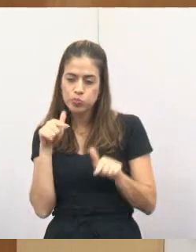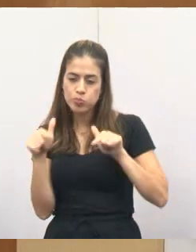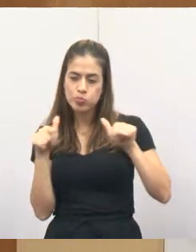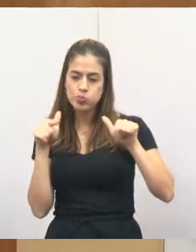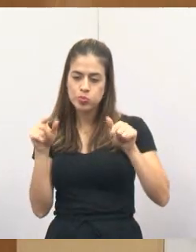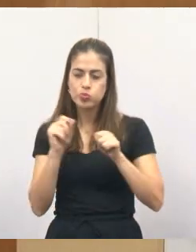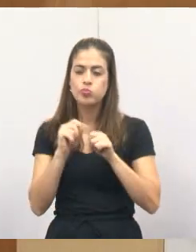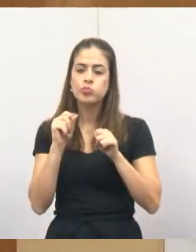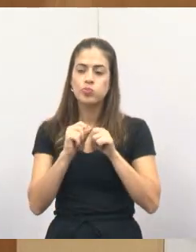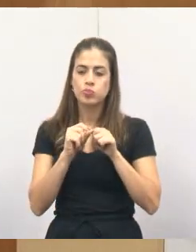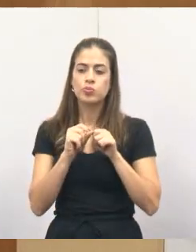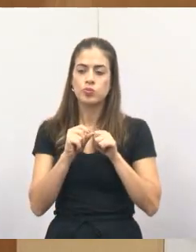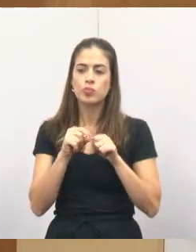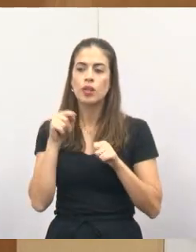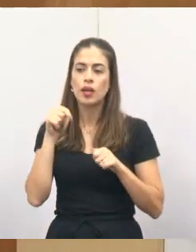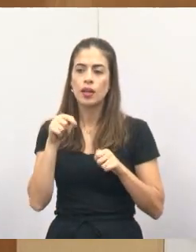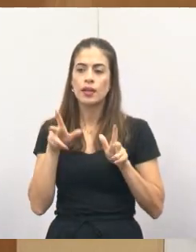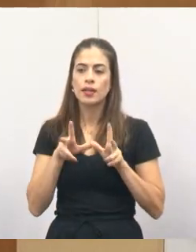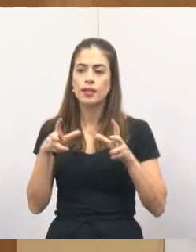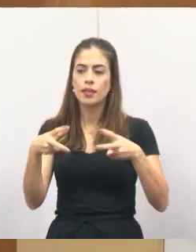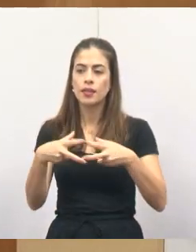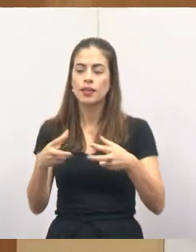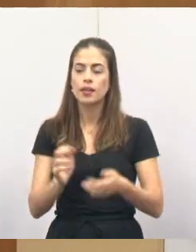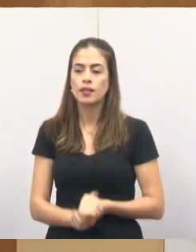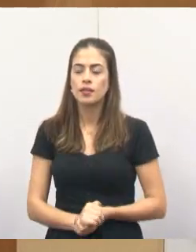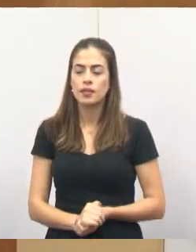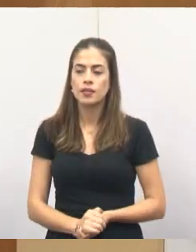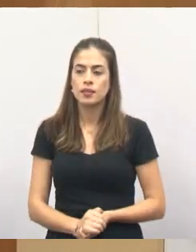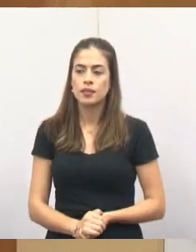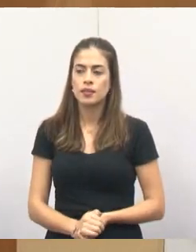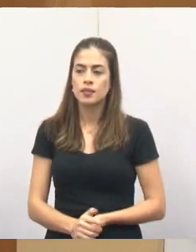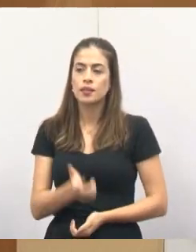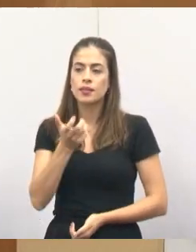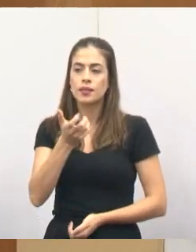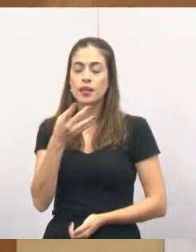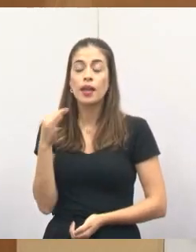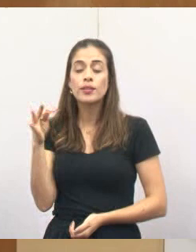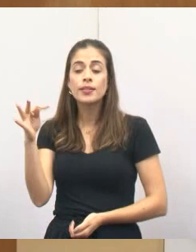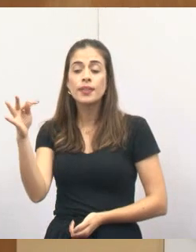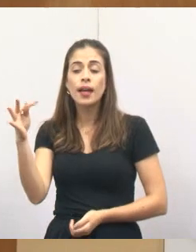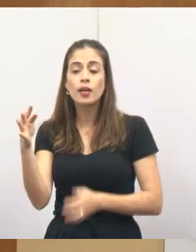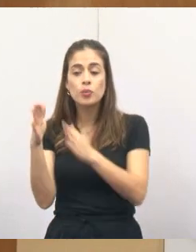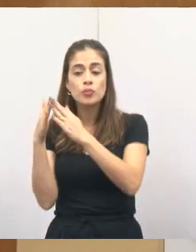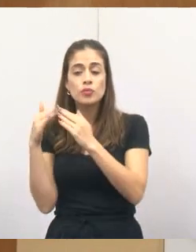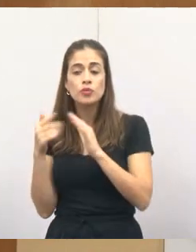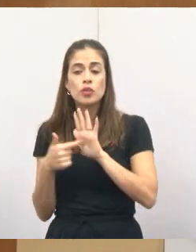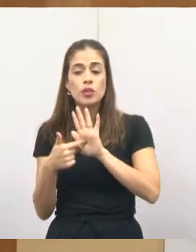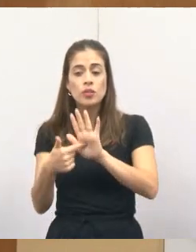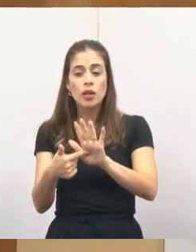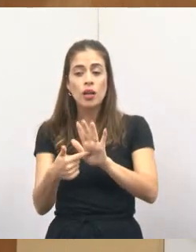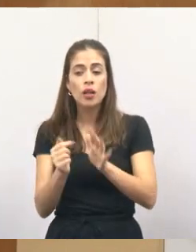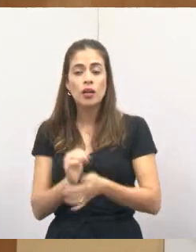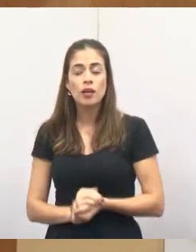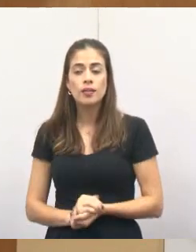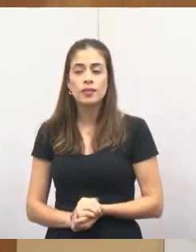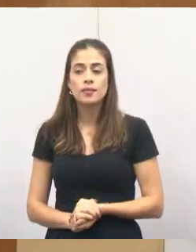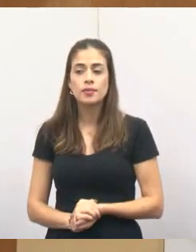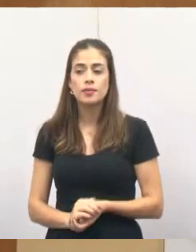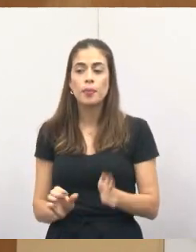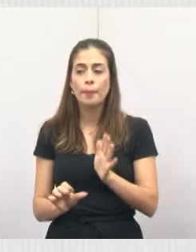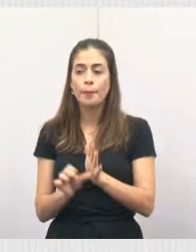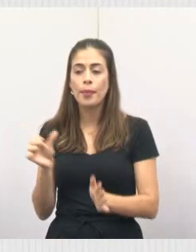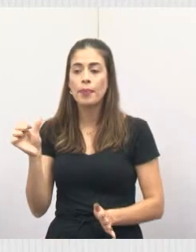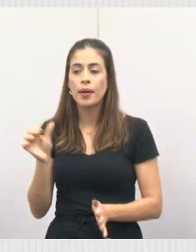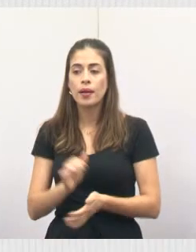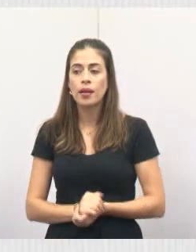que a gente realiza aqui dentro desta casa. Então, eu quero que os técnicos, por gentileza, já coloquem para mim o